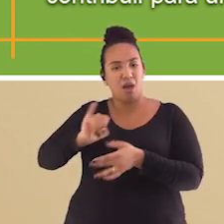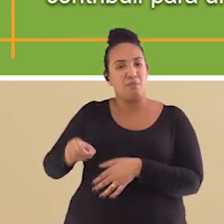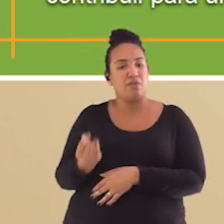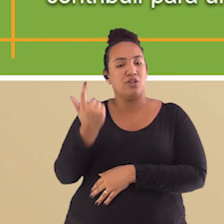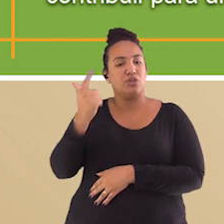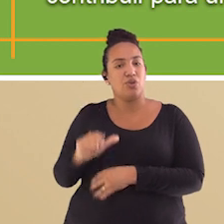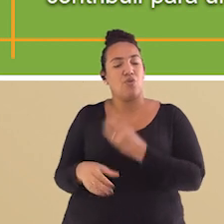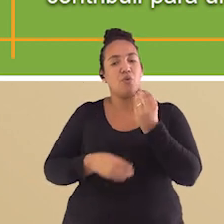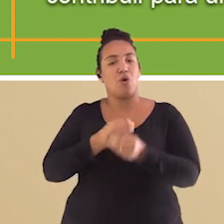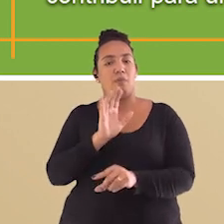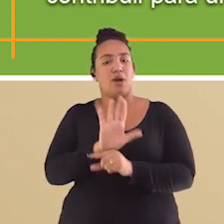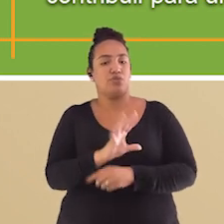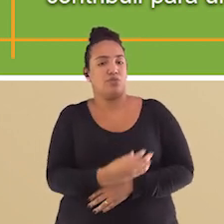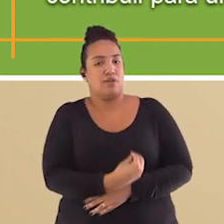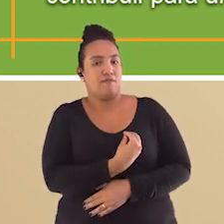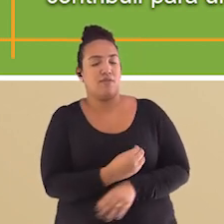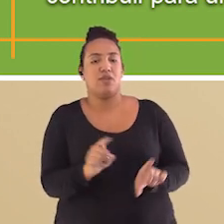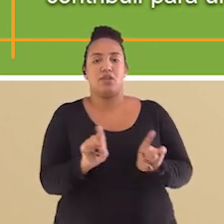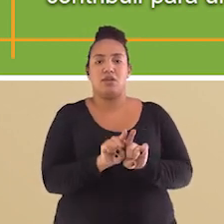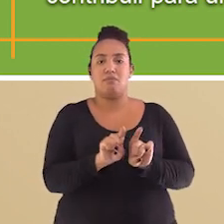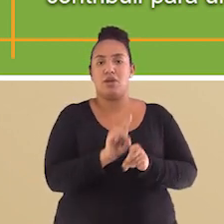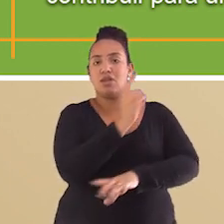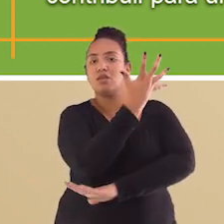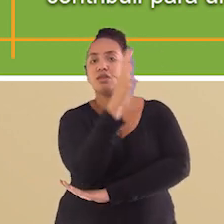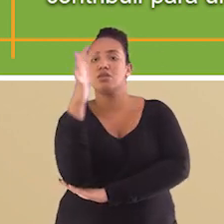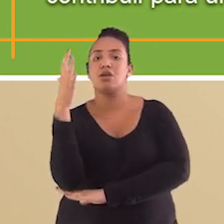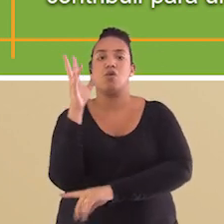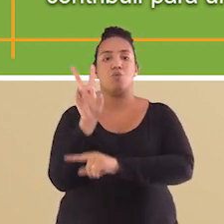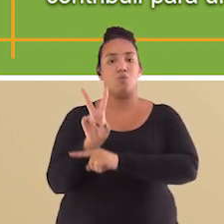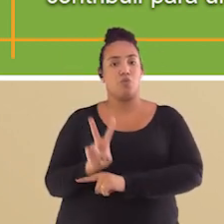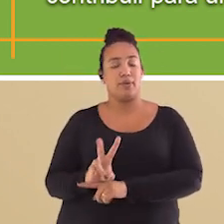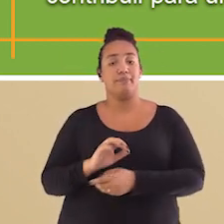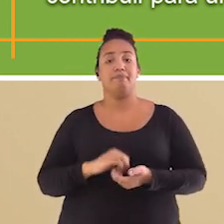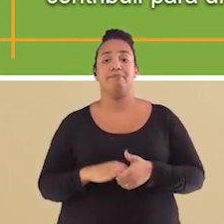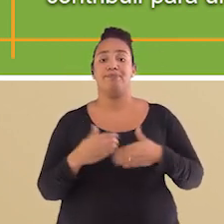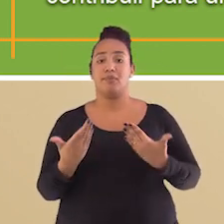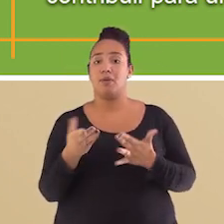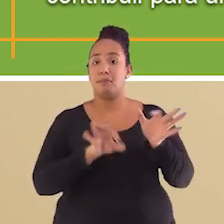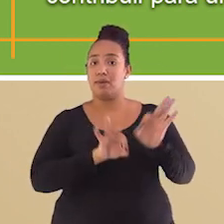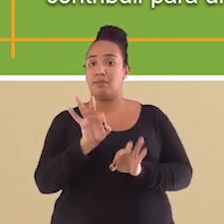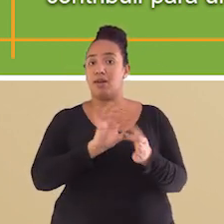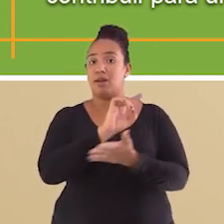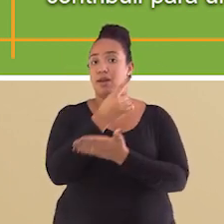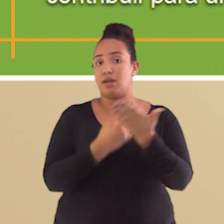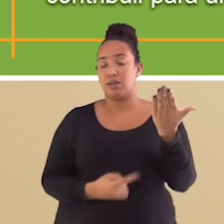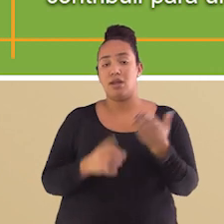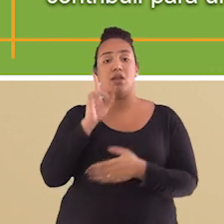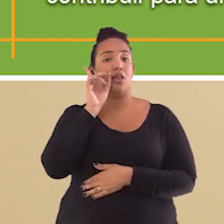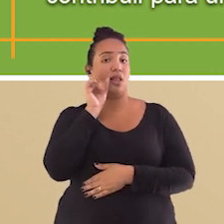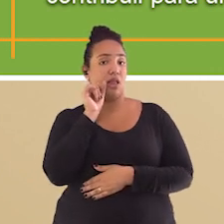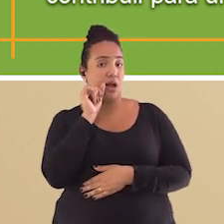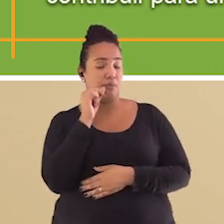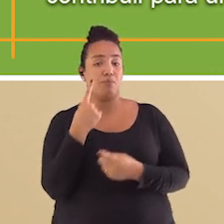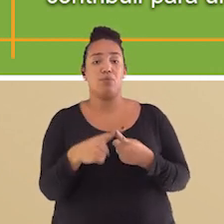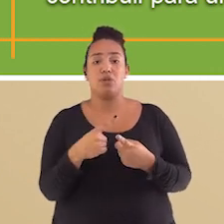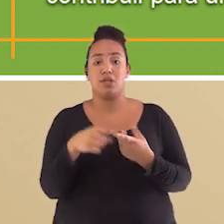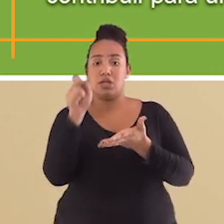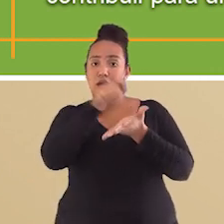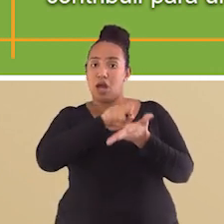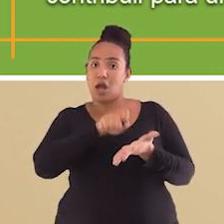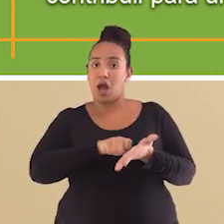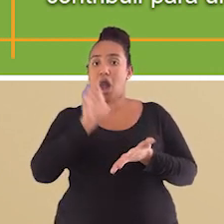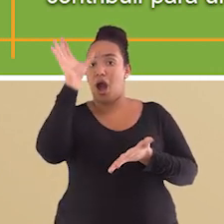qualidade de vida e preservação da natureza. Então já preparem lápis e caderno porque a escrita melhora muito a